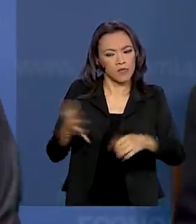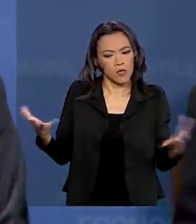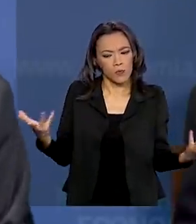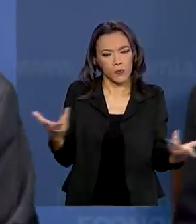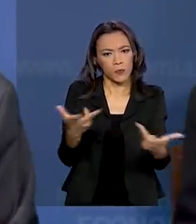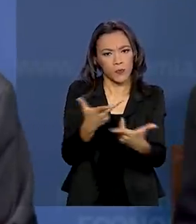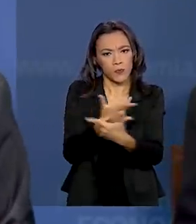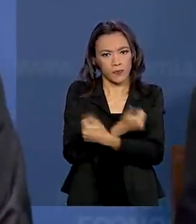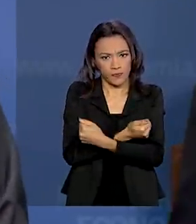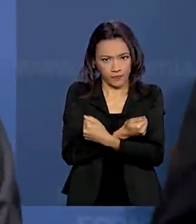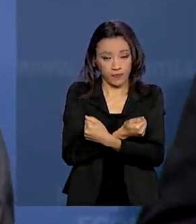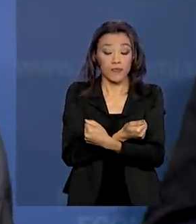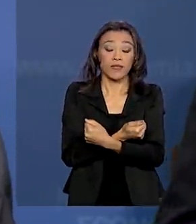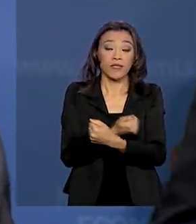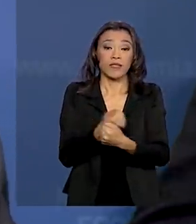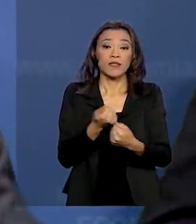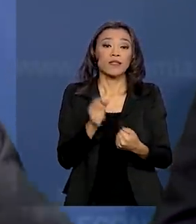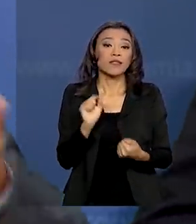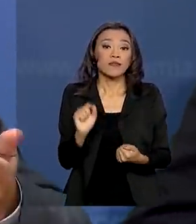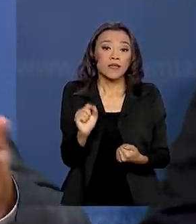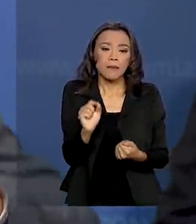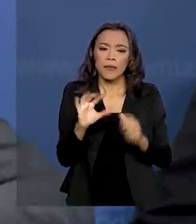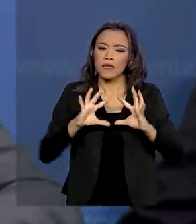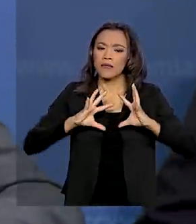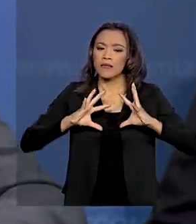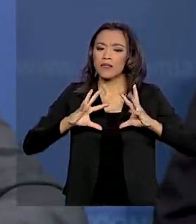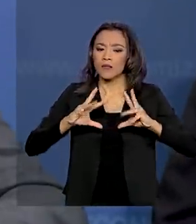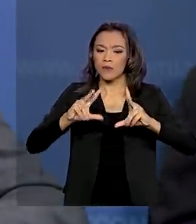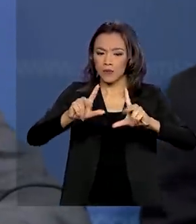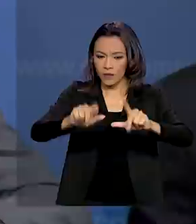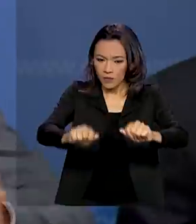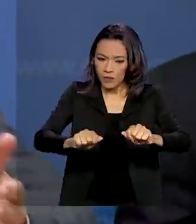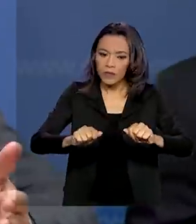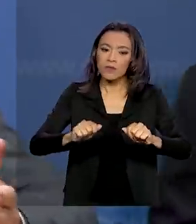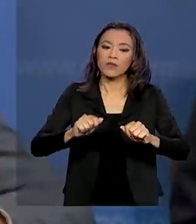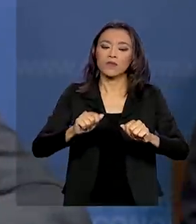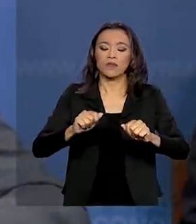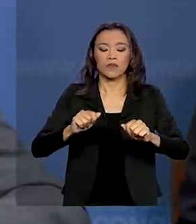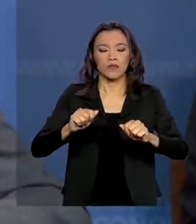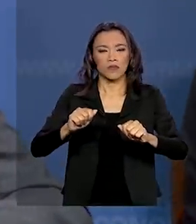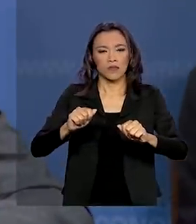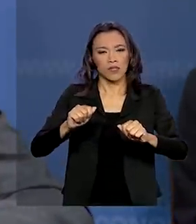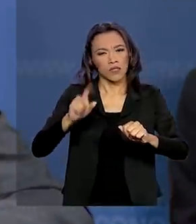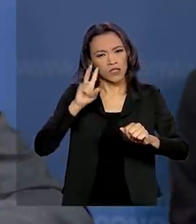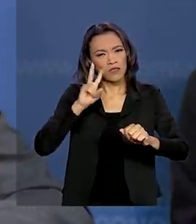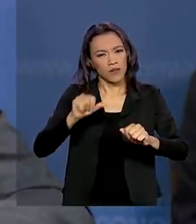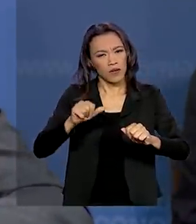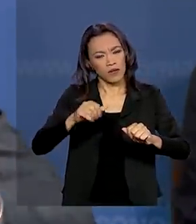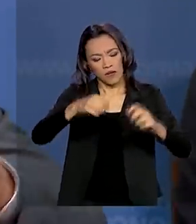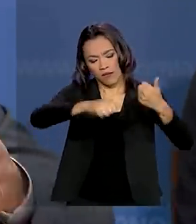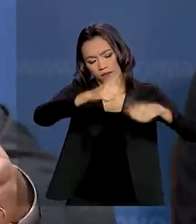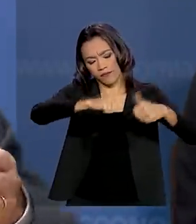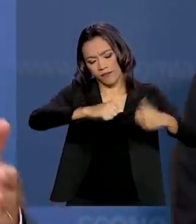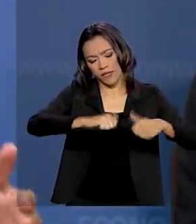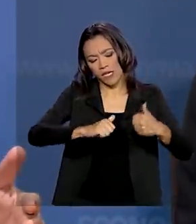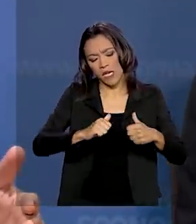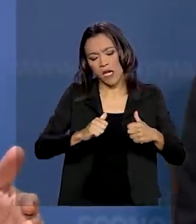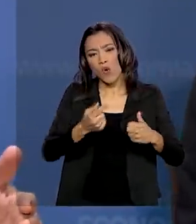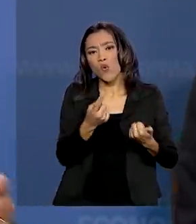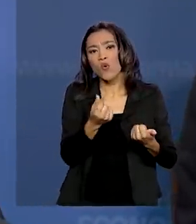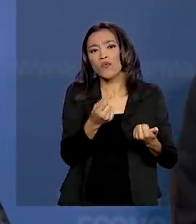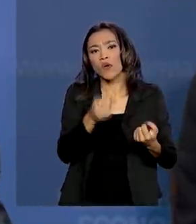concederemos para todos, dentro de uma análise do INSS, um valor